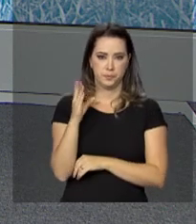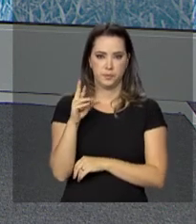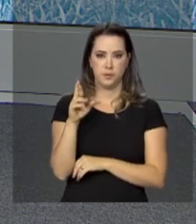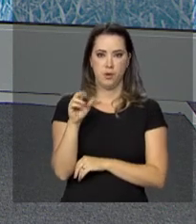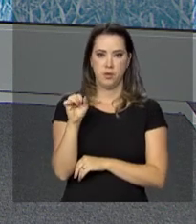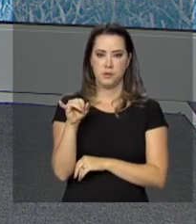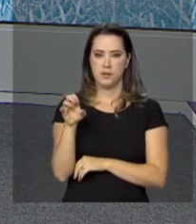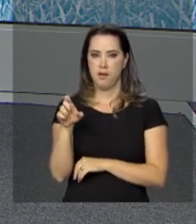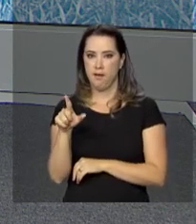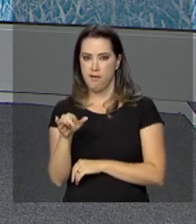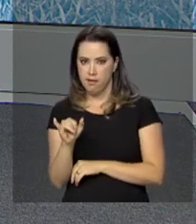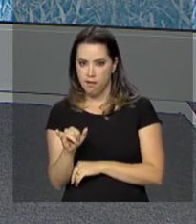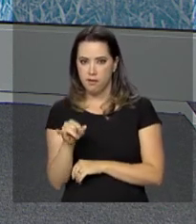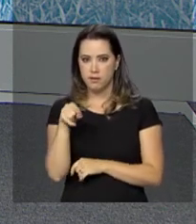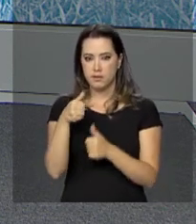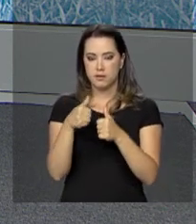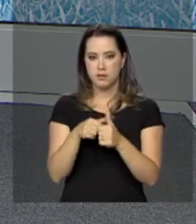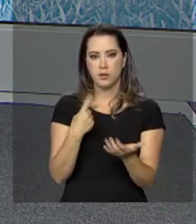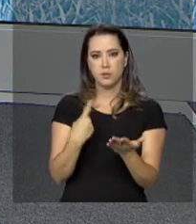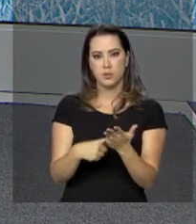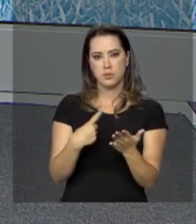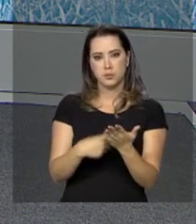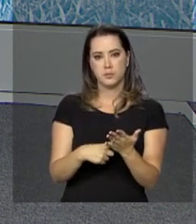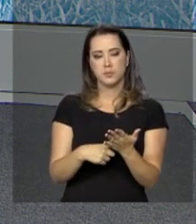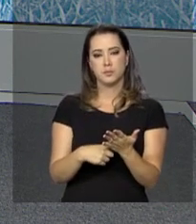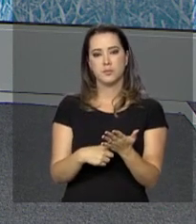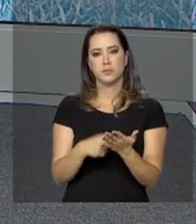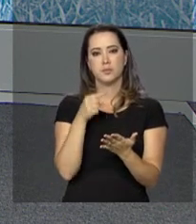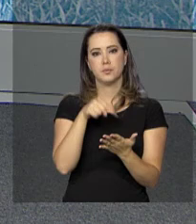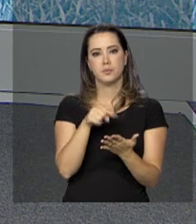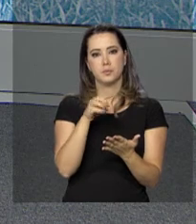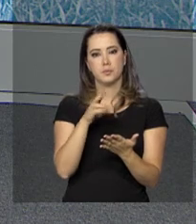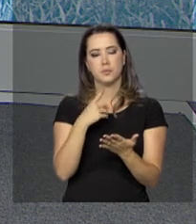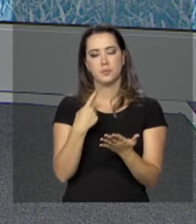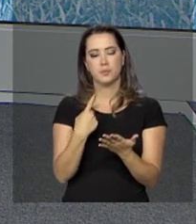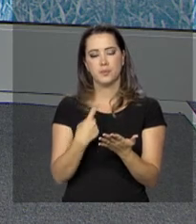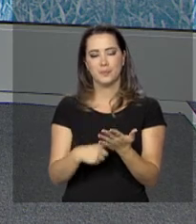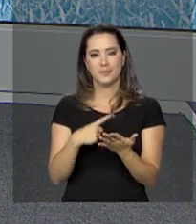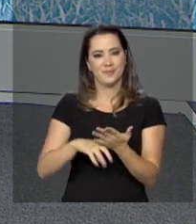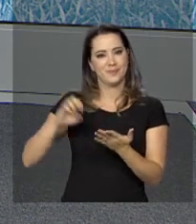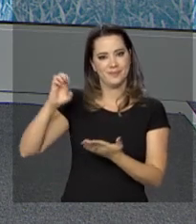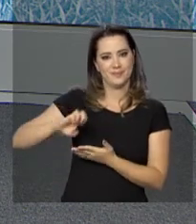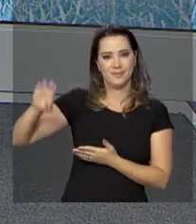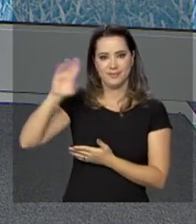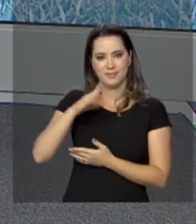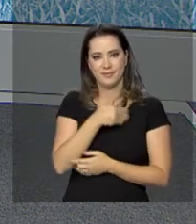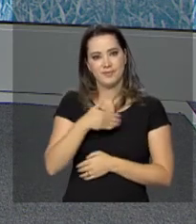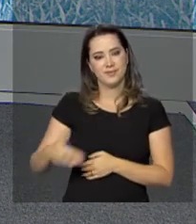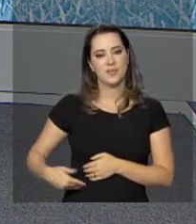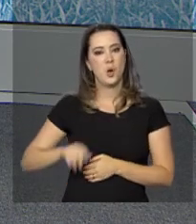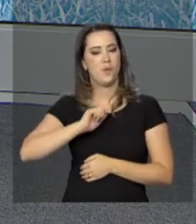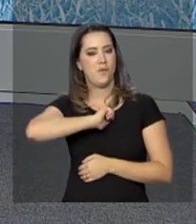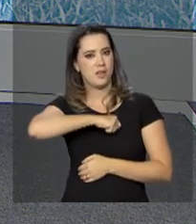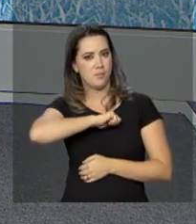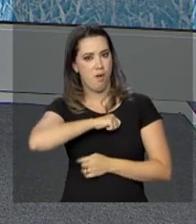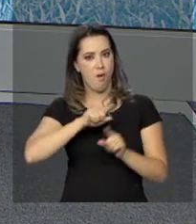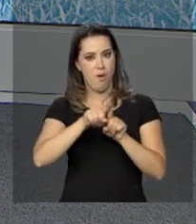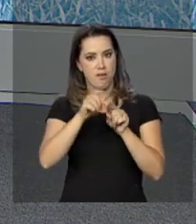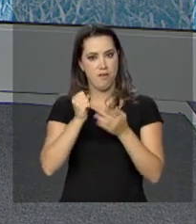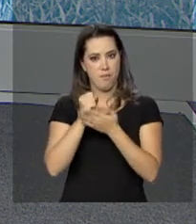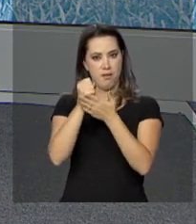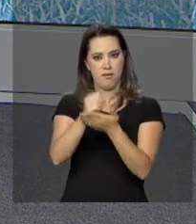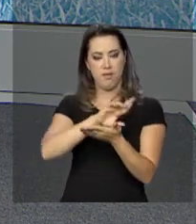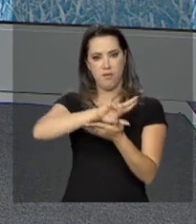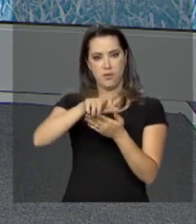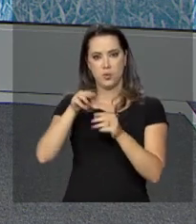Rocieli Soares, que está cumprindo a agenda na Europa. O governo espanhol também disponibilizou especialistas da área de museus para